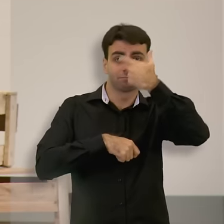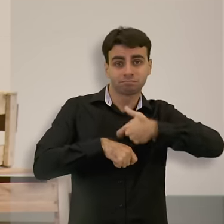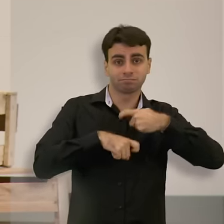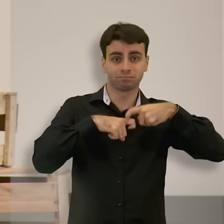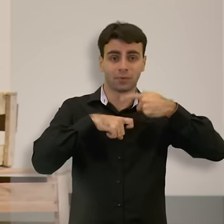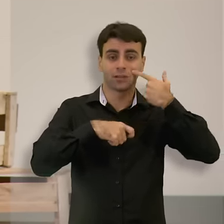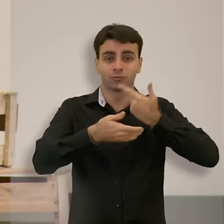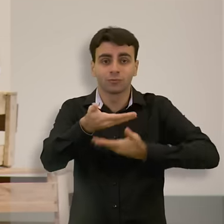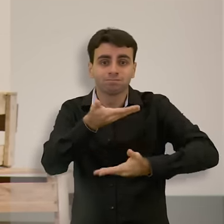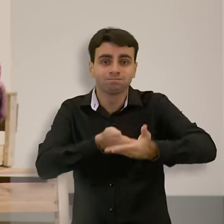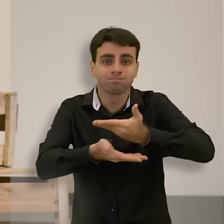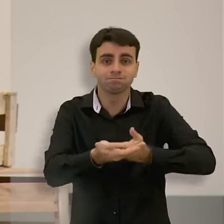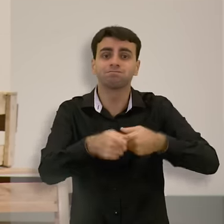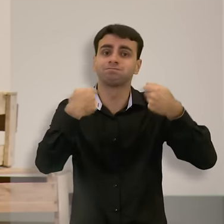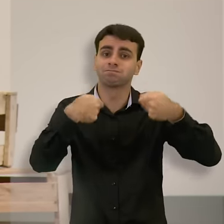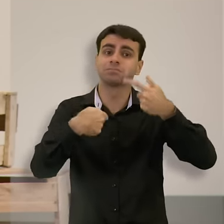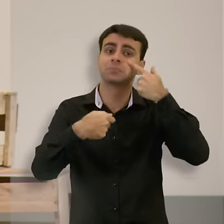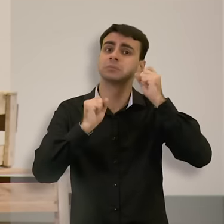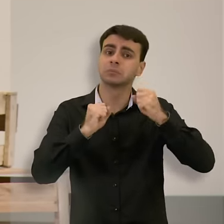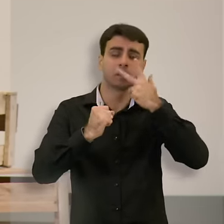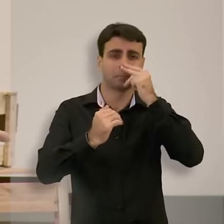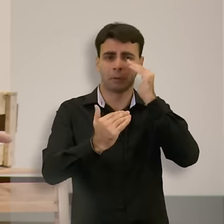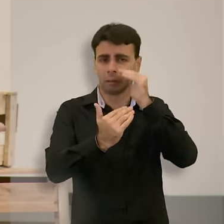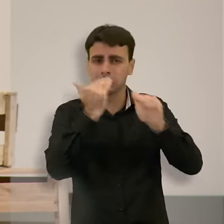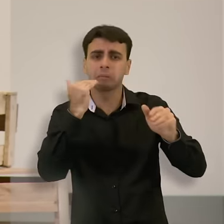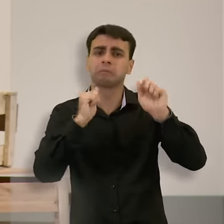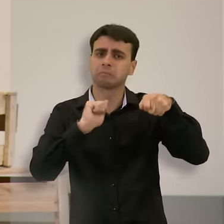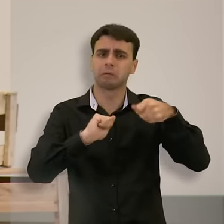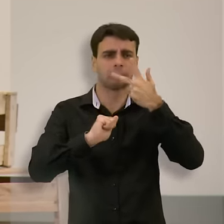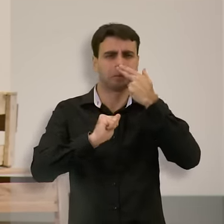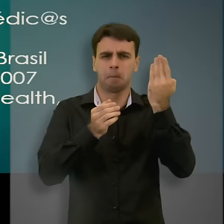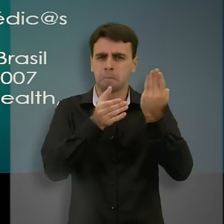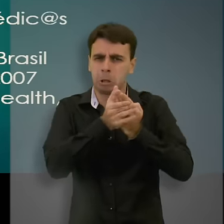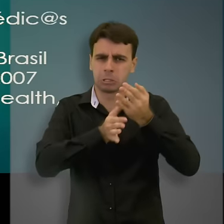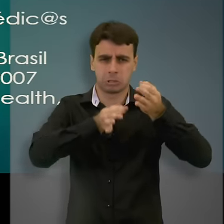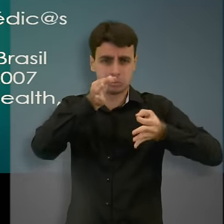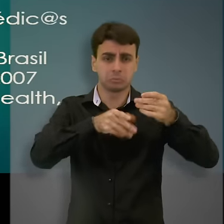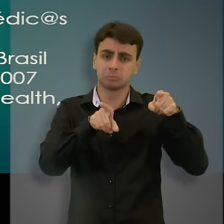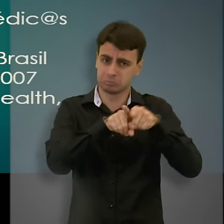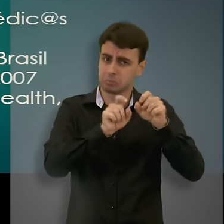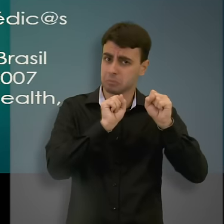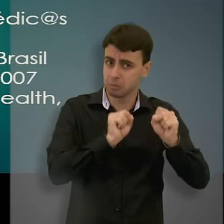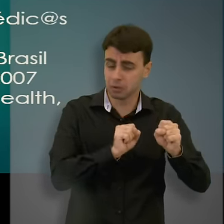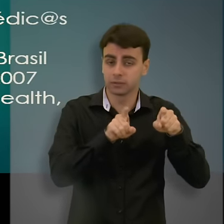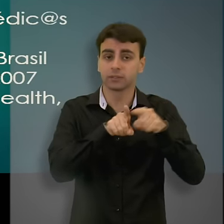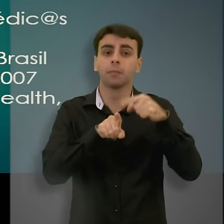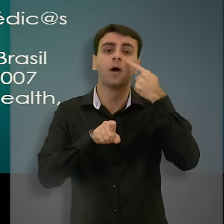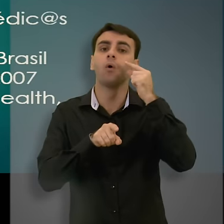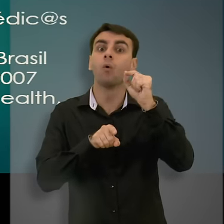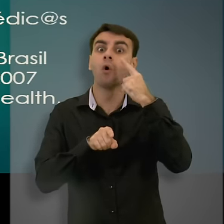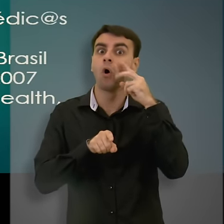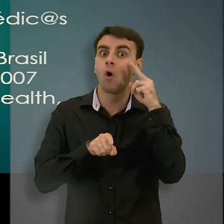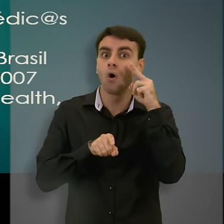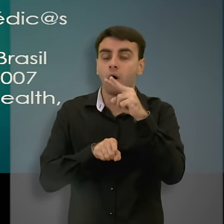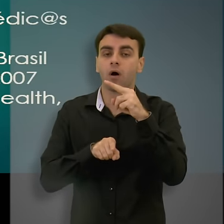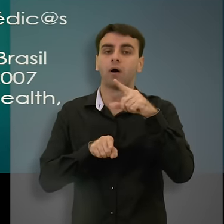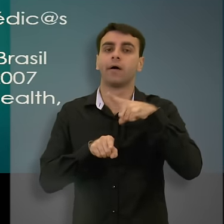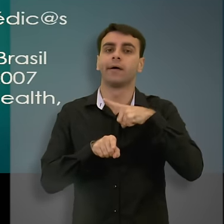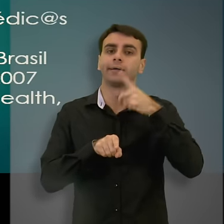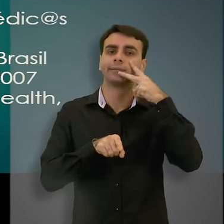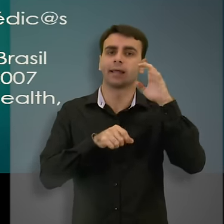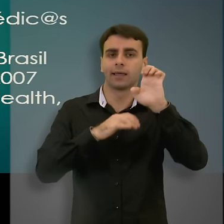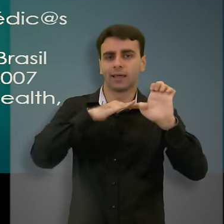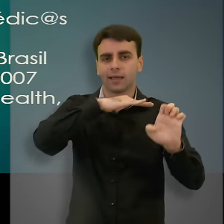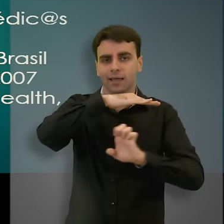esse desentendimento pode chegar às vias legais? E a atrogenia? Vejam que dado interessante dessa